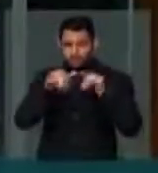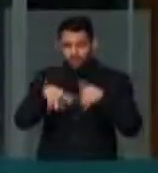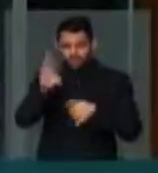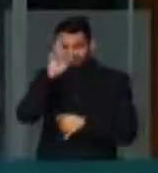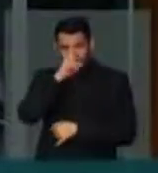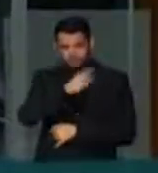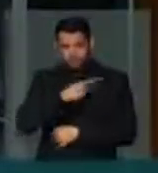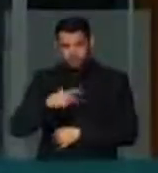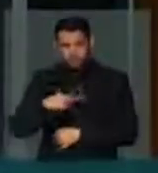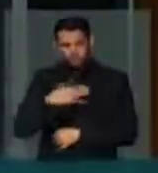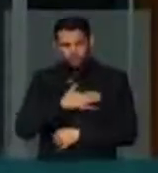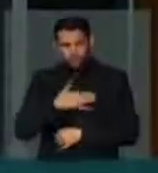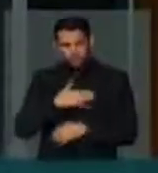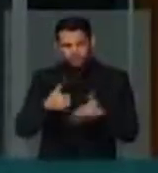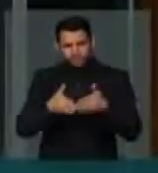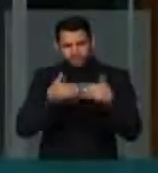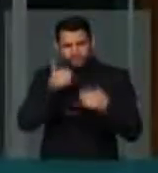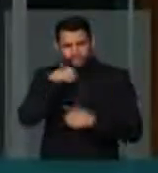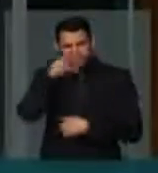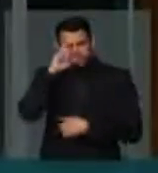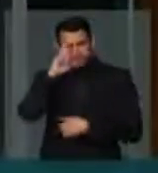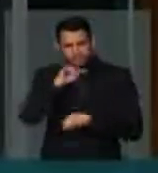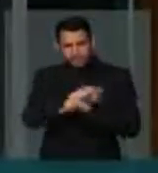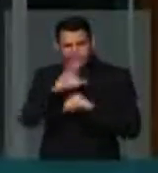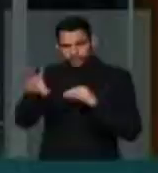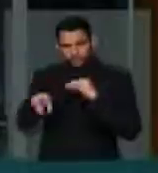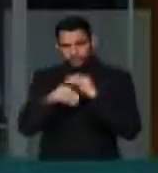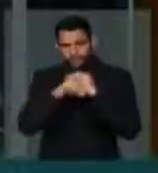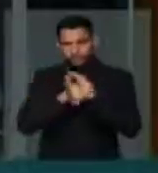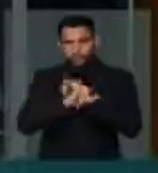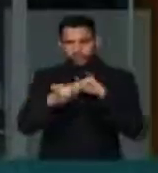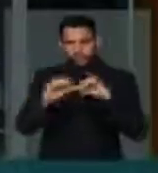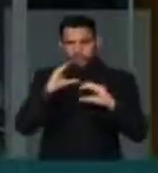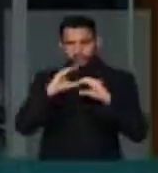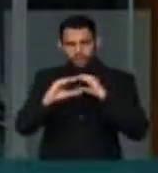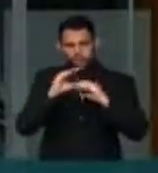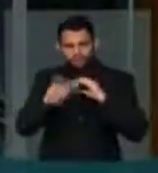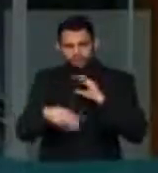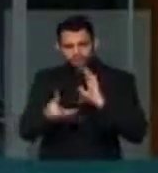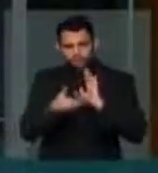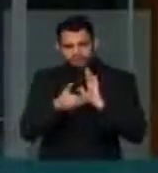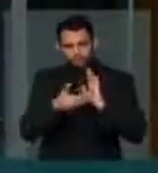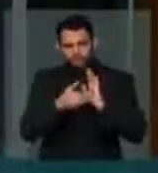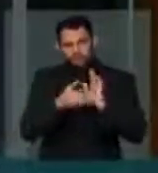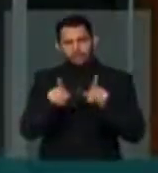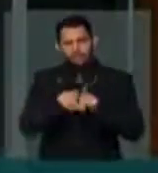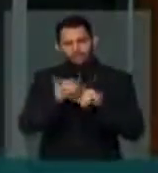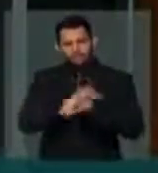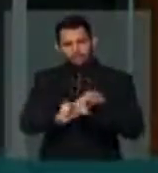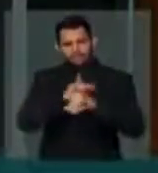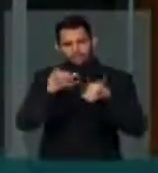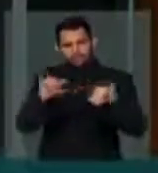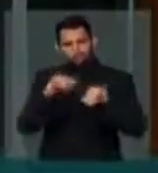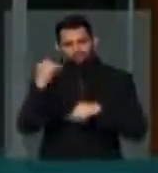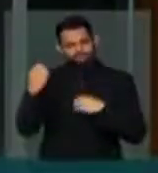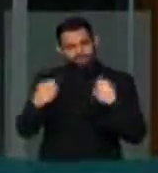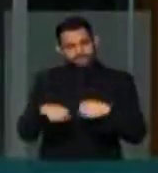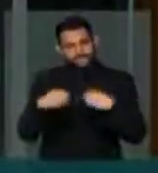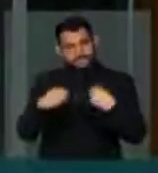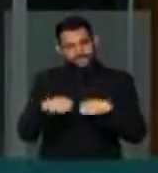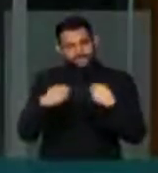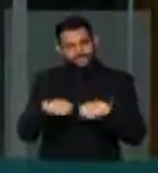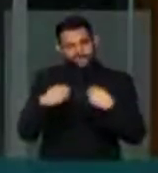presidente, eu quero pedir a vossa excelência que seja veiculado nos veículos de comunicação dessa casa, mas registrar que é preciso